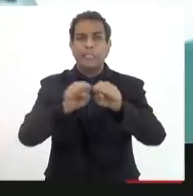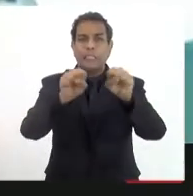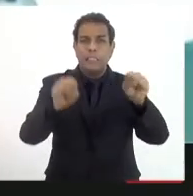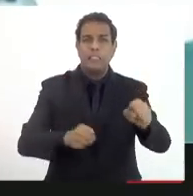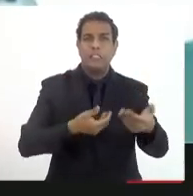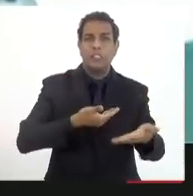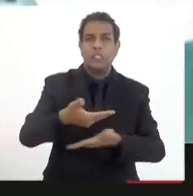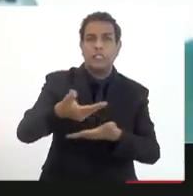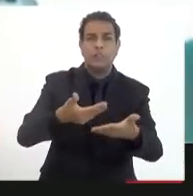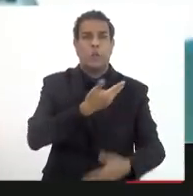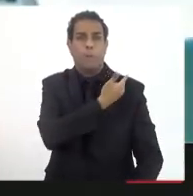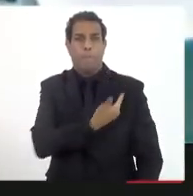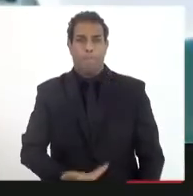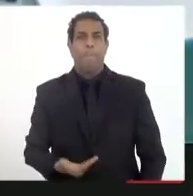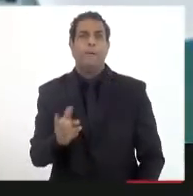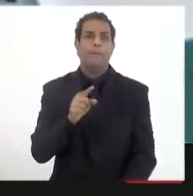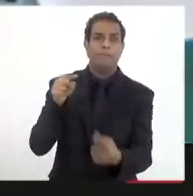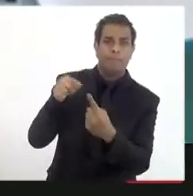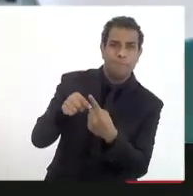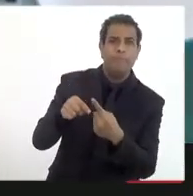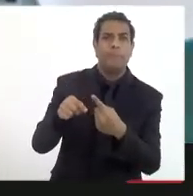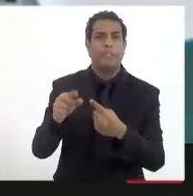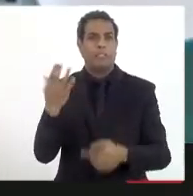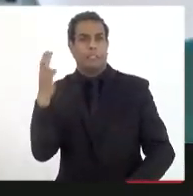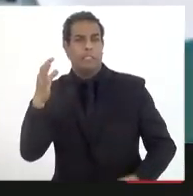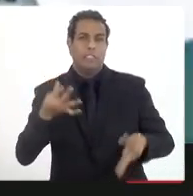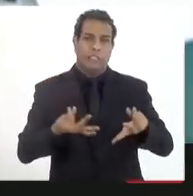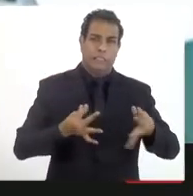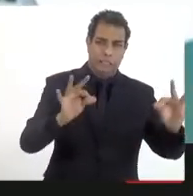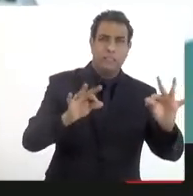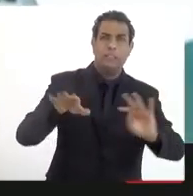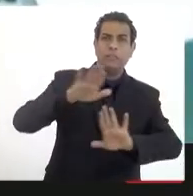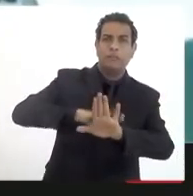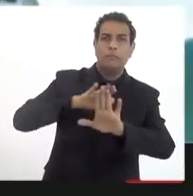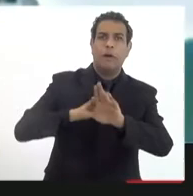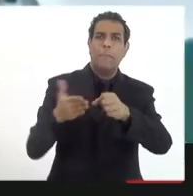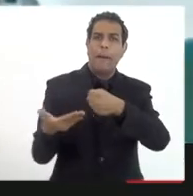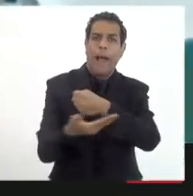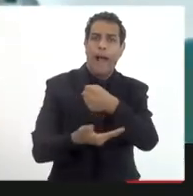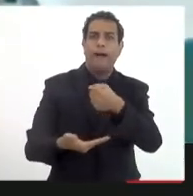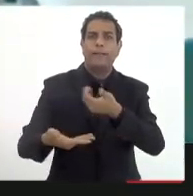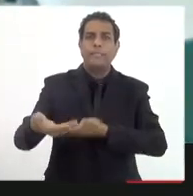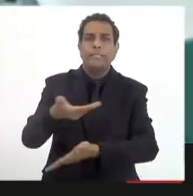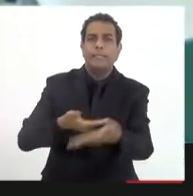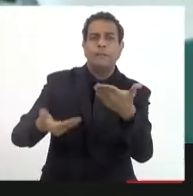serviços públicos, considerada ciência de tecnologia com uma infraestrutura de serviço público.